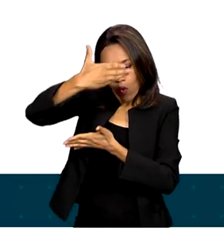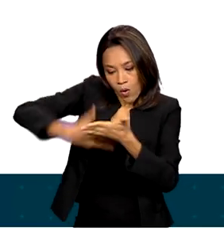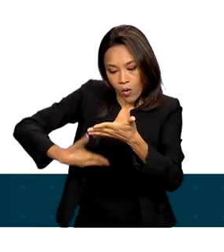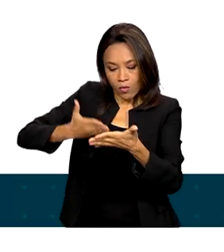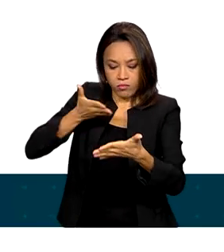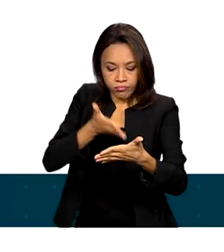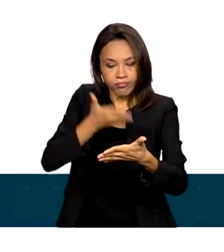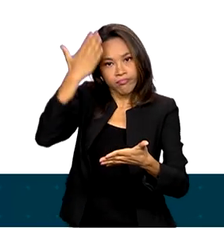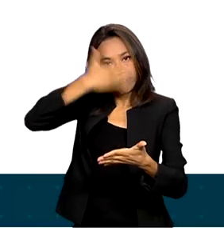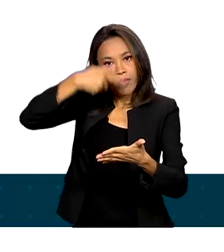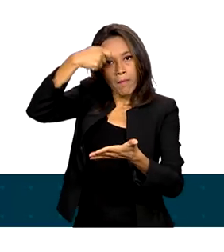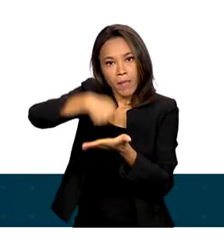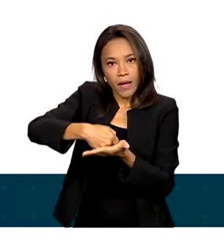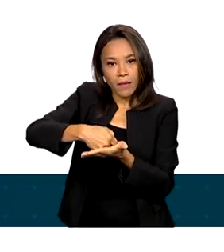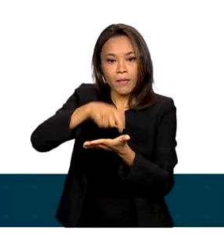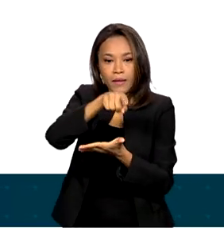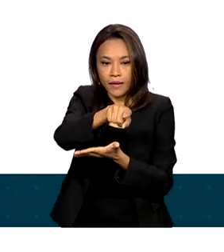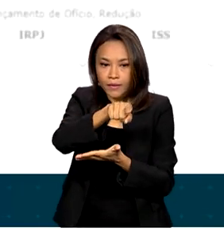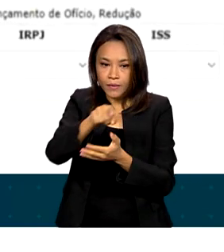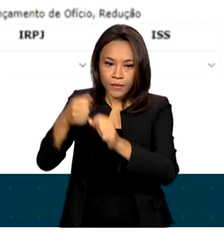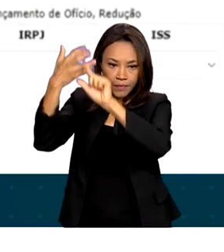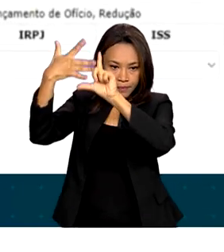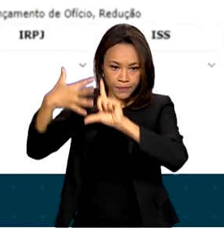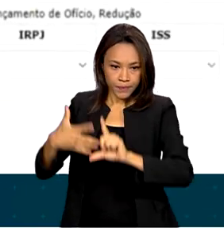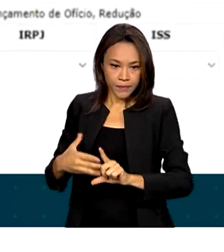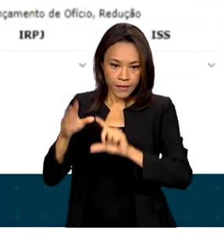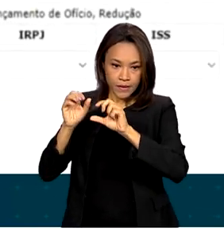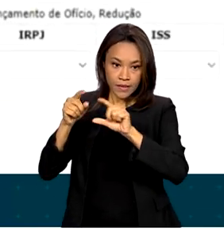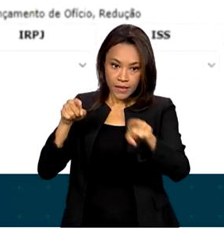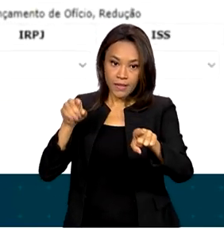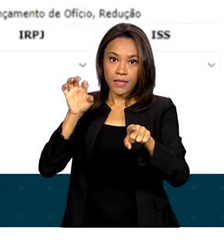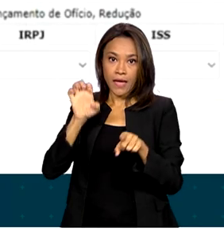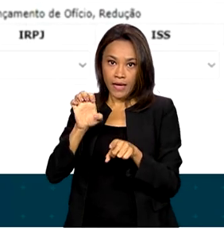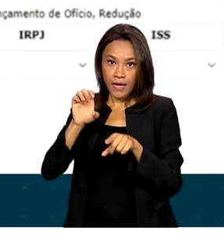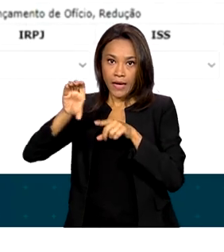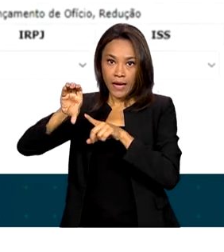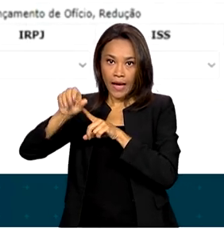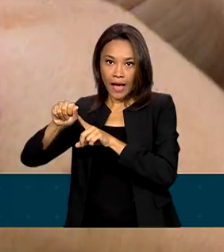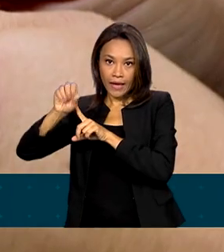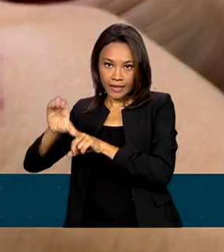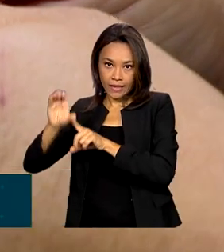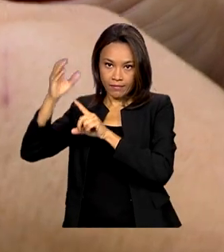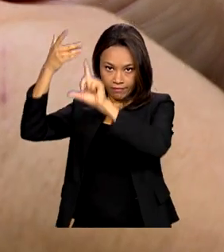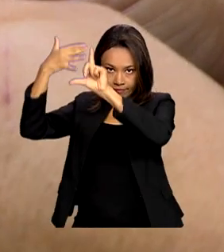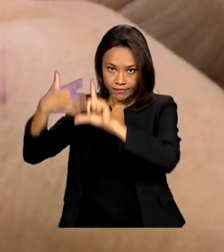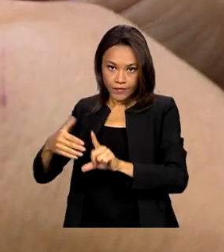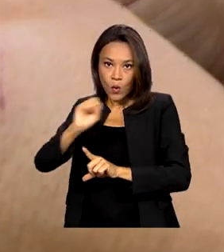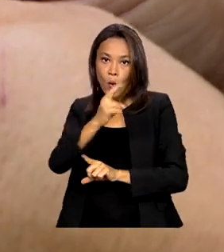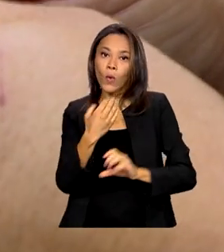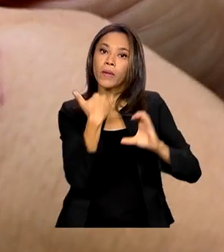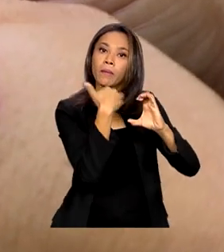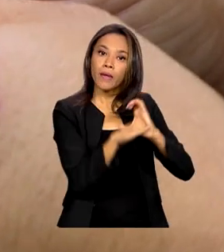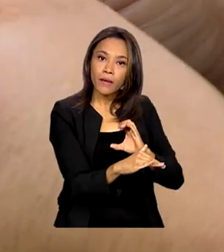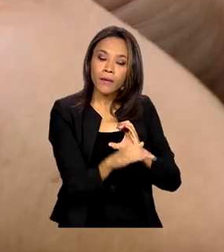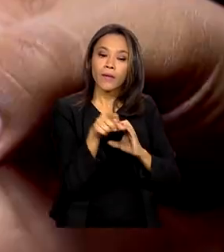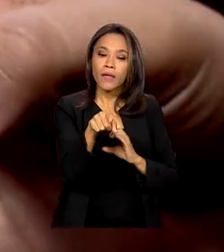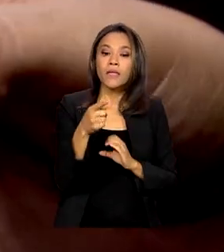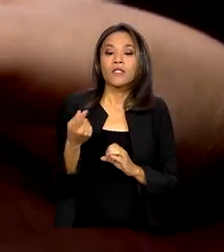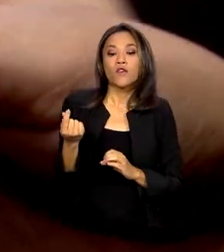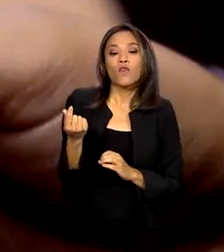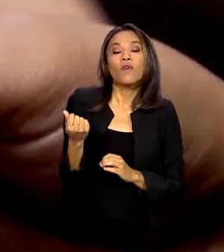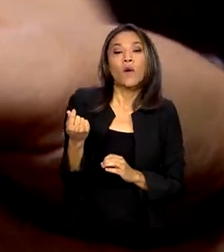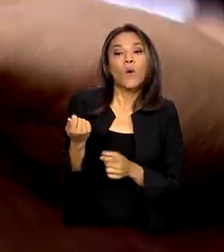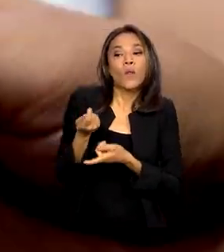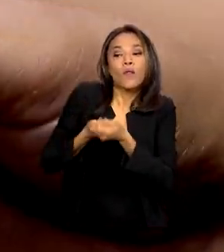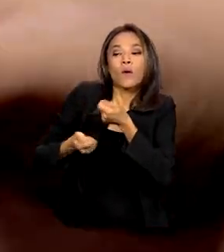por meio do Centro Virtual de Atendimento ao Contribuinte, o ECAC, ou por e-mail. Neste primeiro momento, o valor a ser